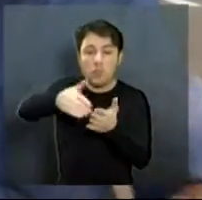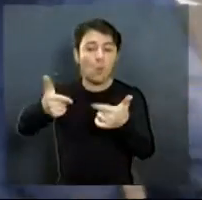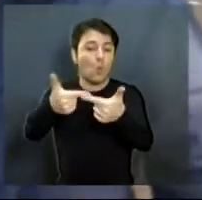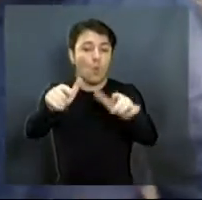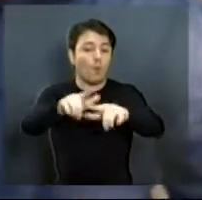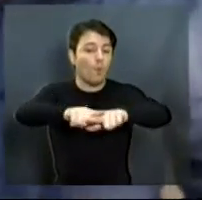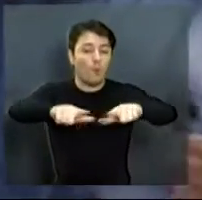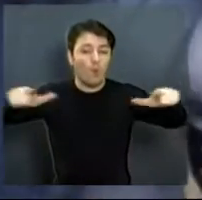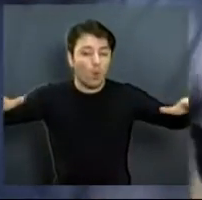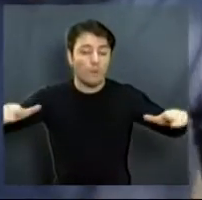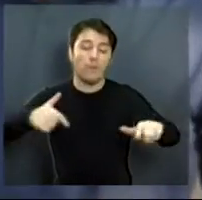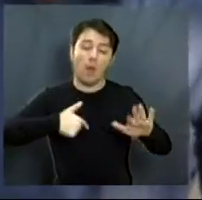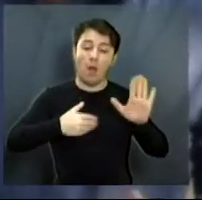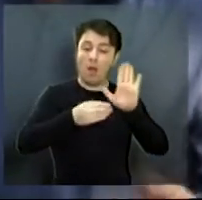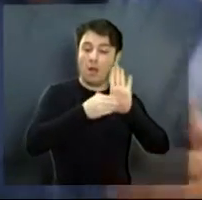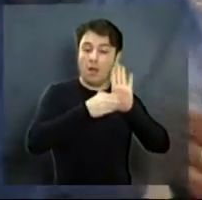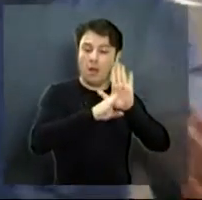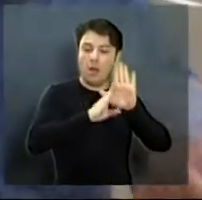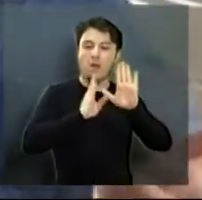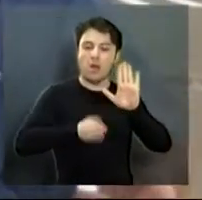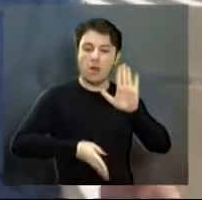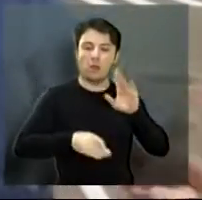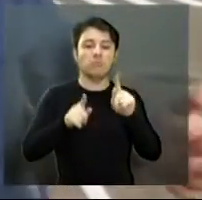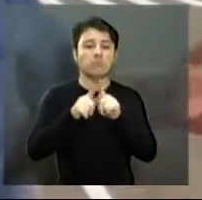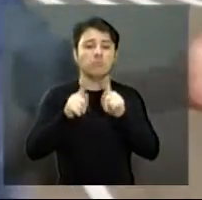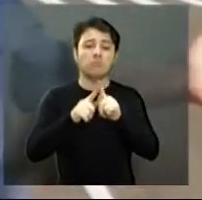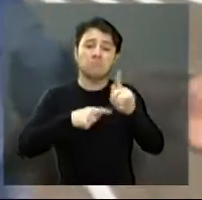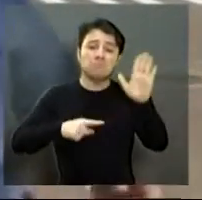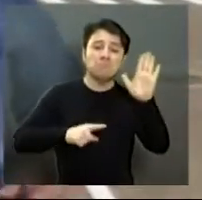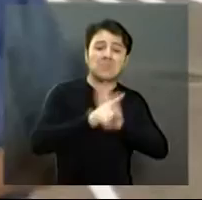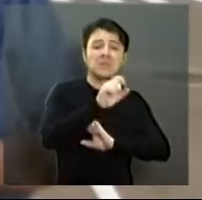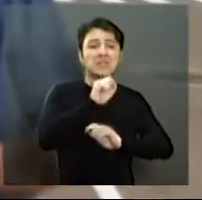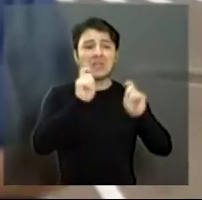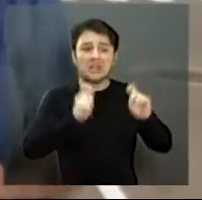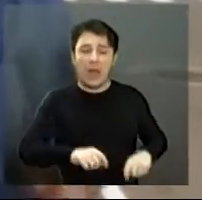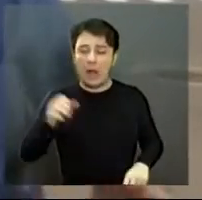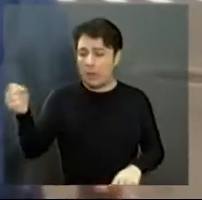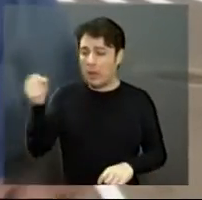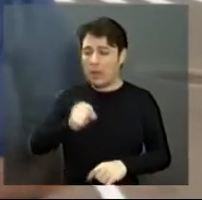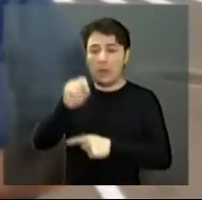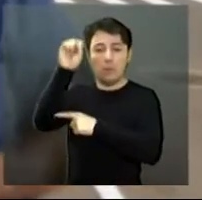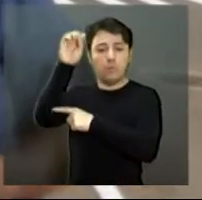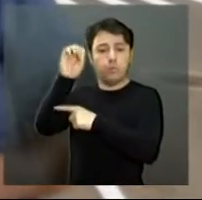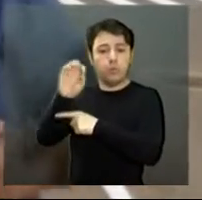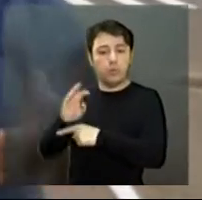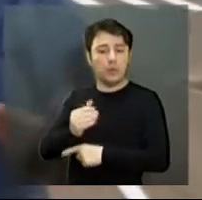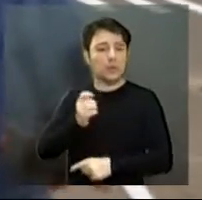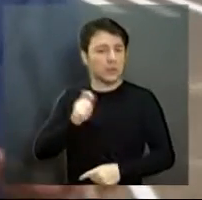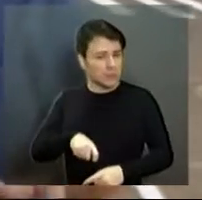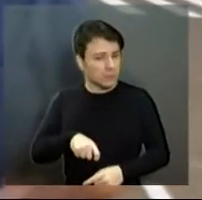Fiz as indicações e também me pediram se havia a possibilidade de estar colocando o sistema semafórico aqui no local.